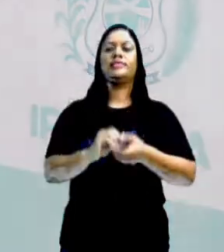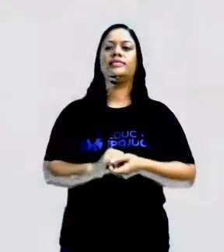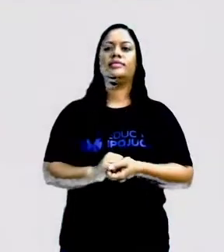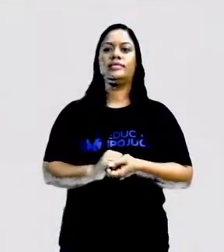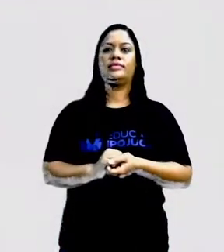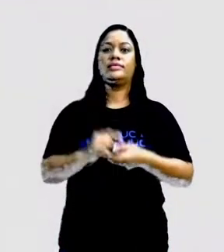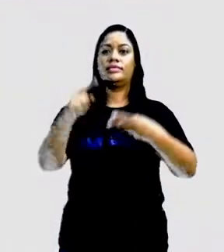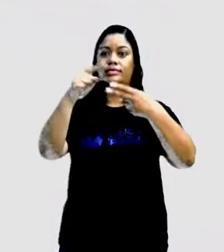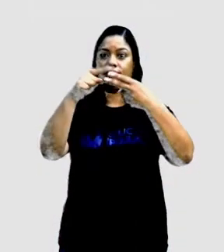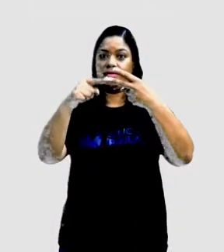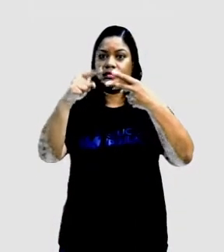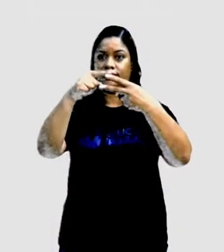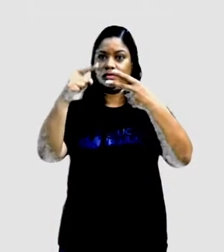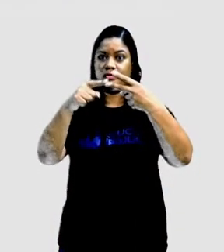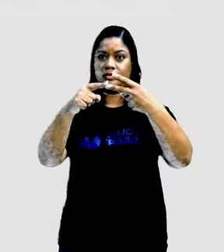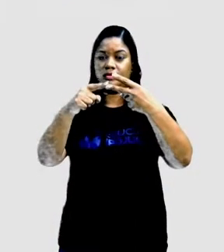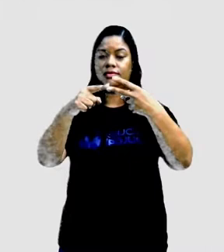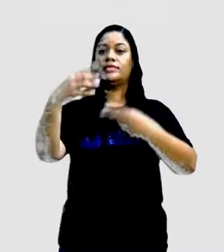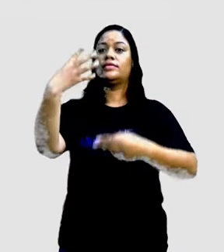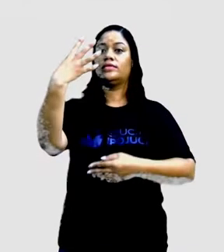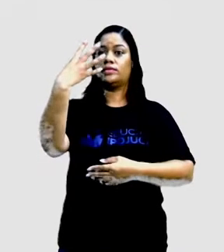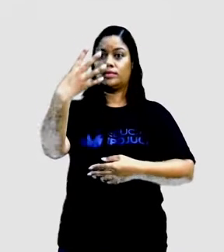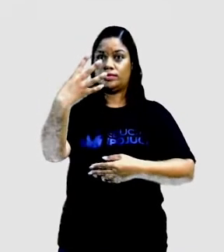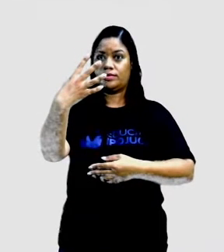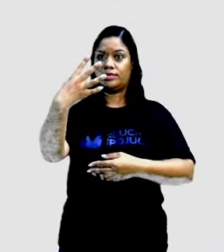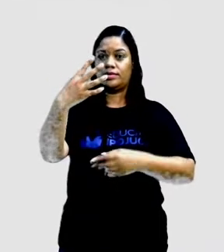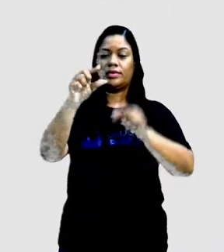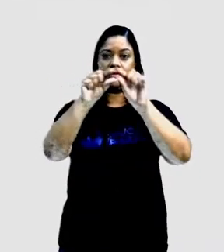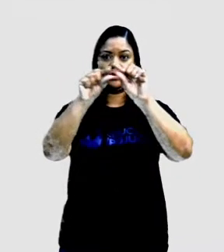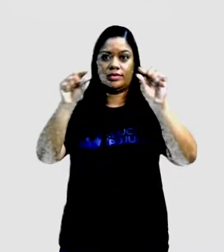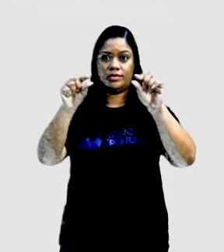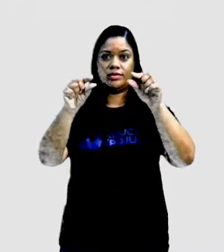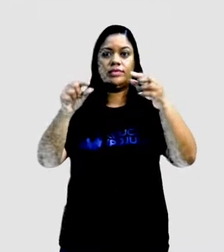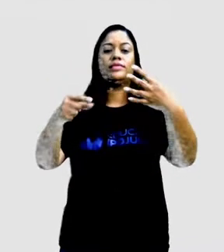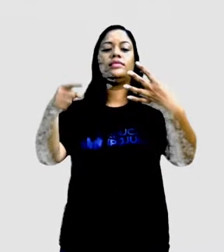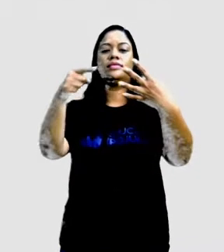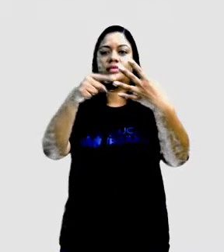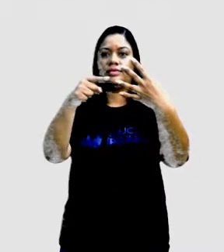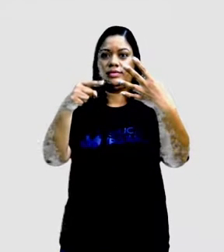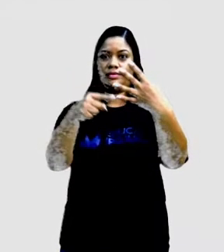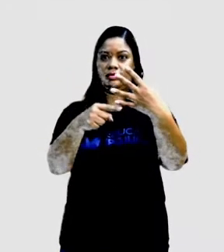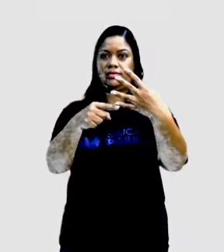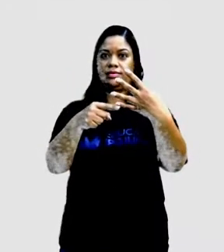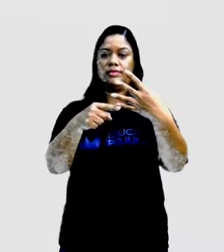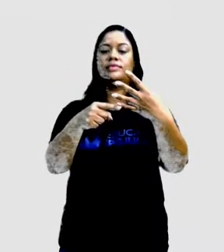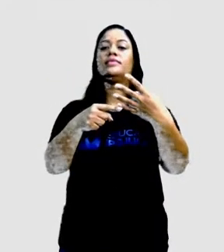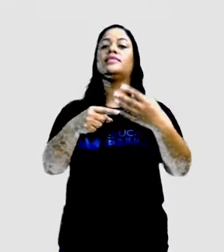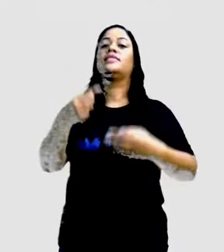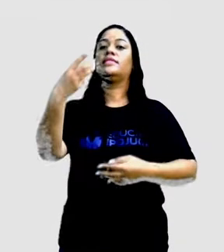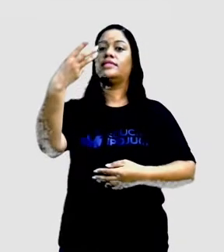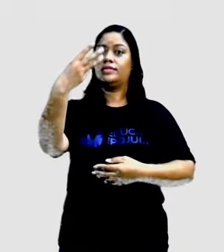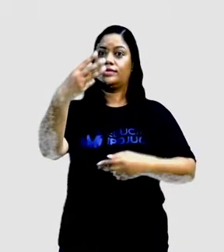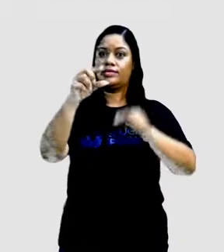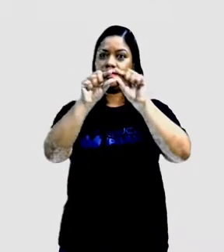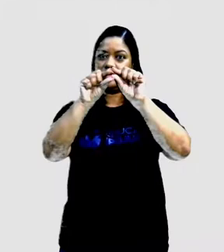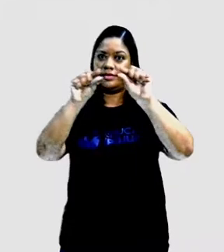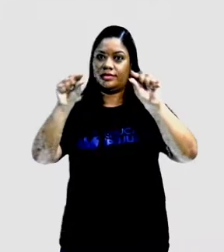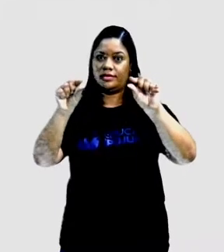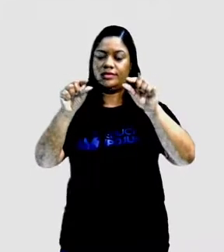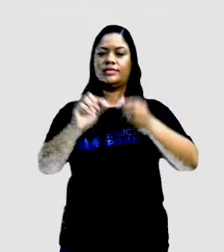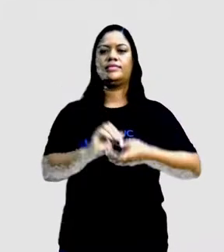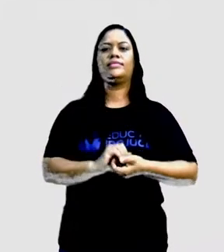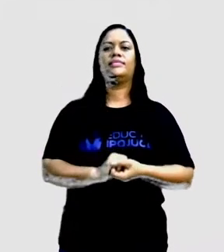duas primeiras com quatro versos e as duas últimas estrofes com três versos cada uma.